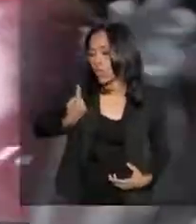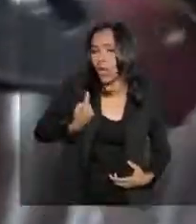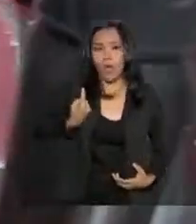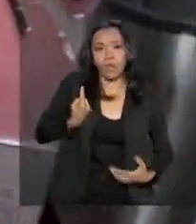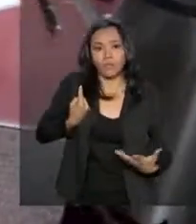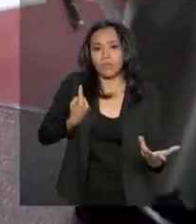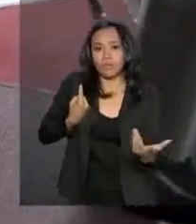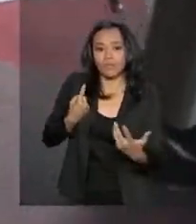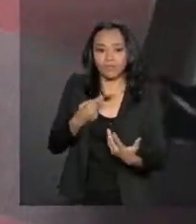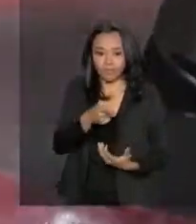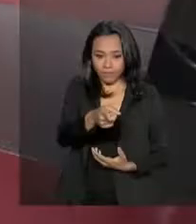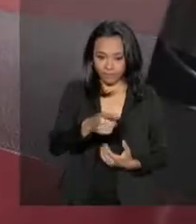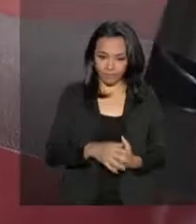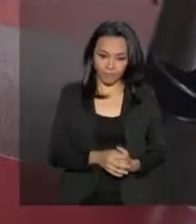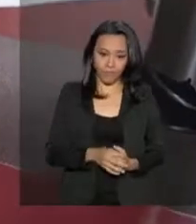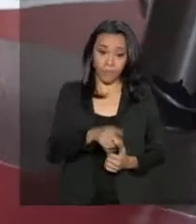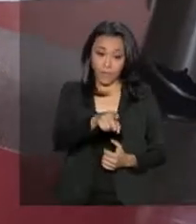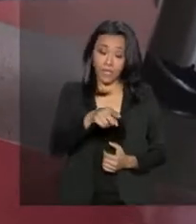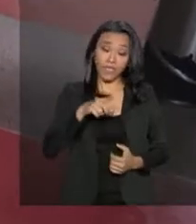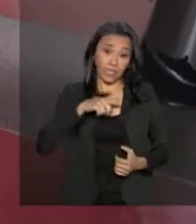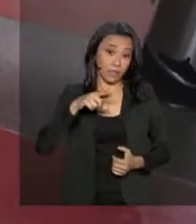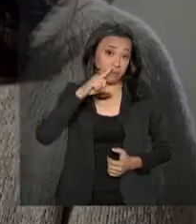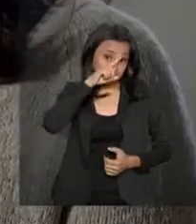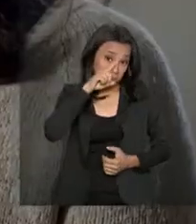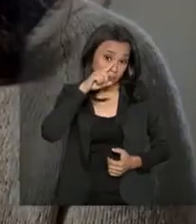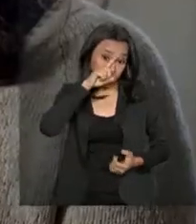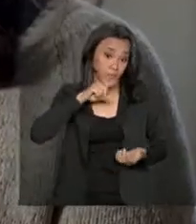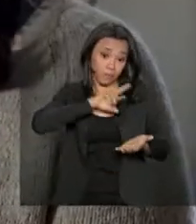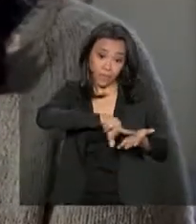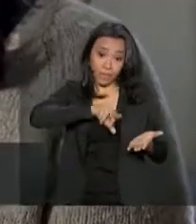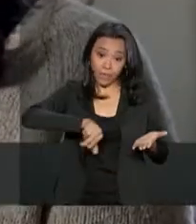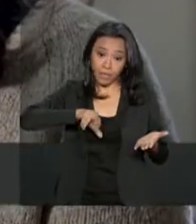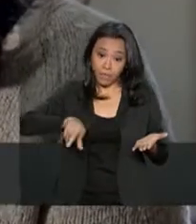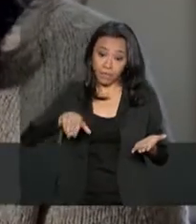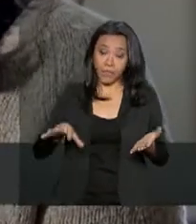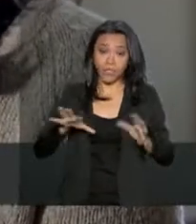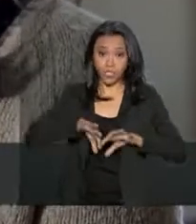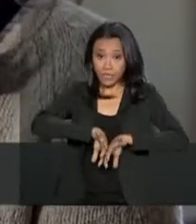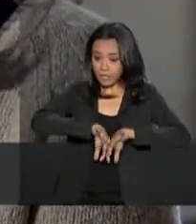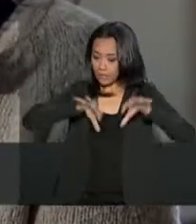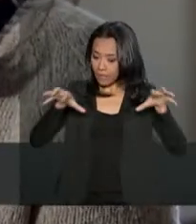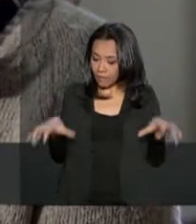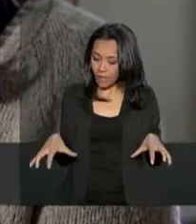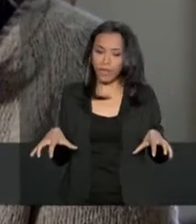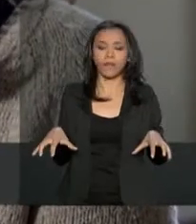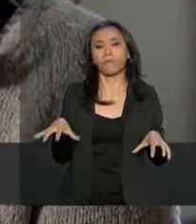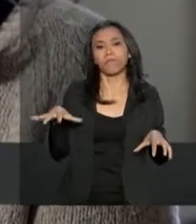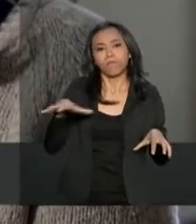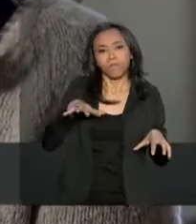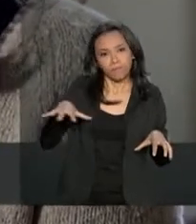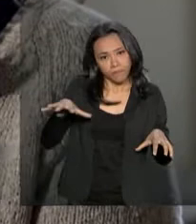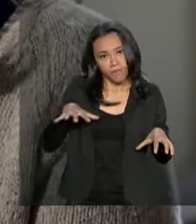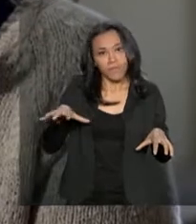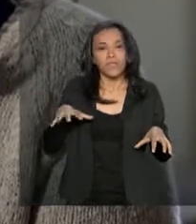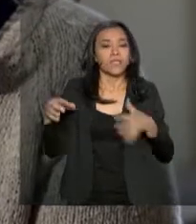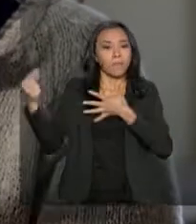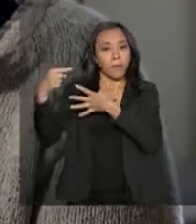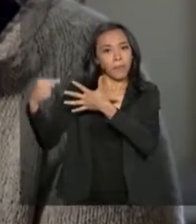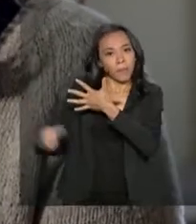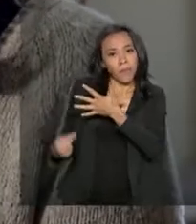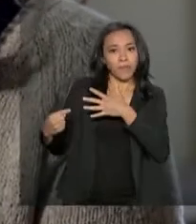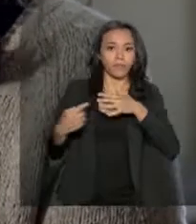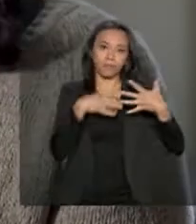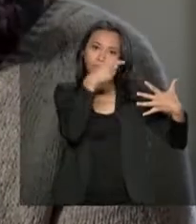extremo. Eles são expostos a inúmeros riscos e a gente separa esses riscos em grupos específicos. Seriam os fatores, ou seja, produtos